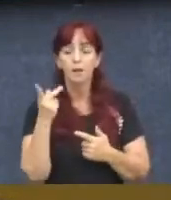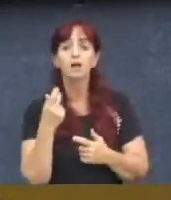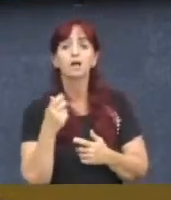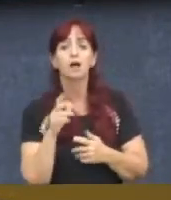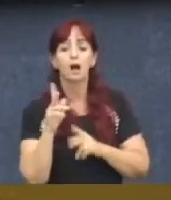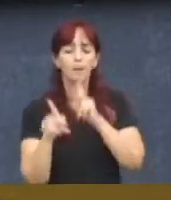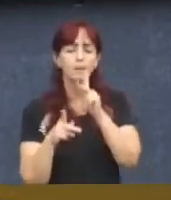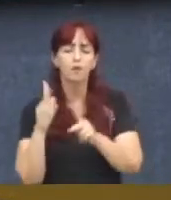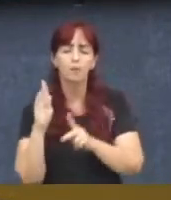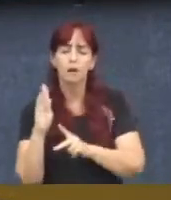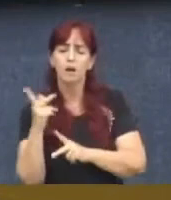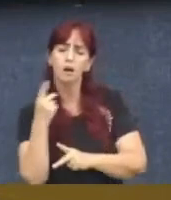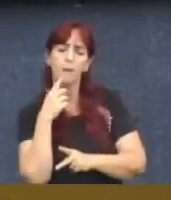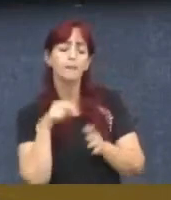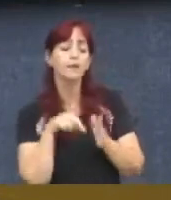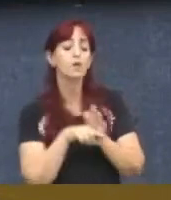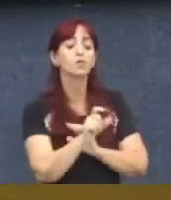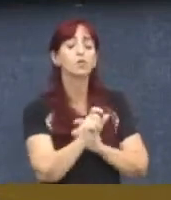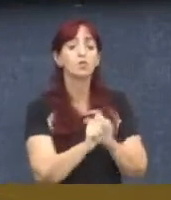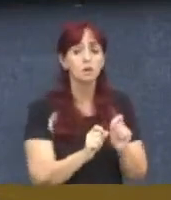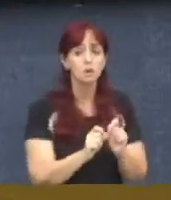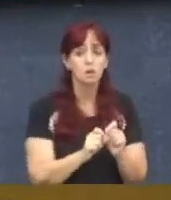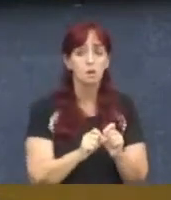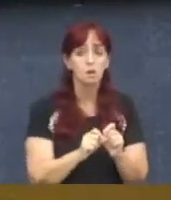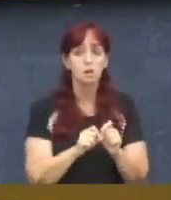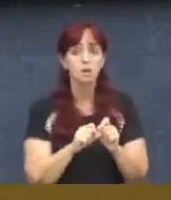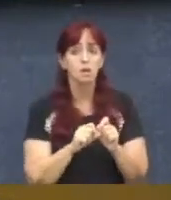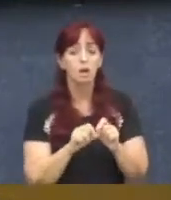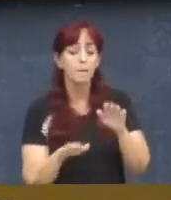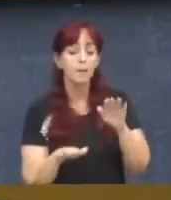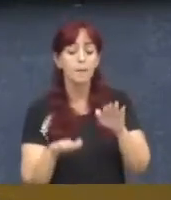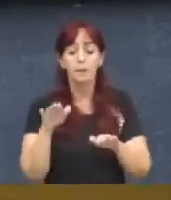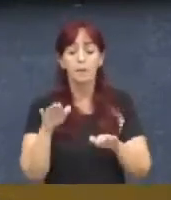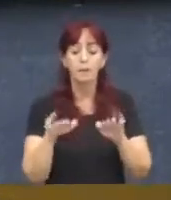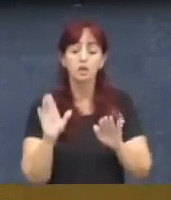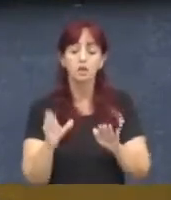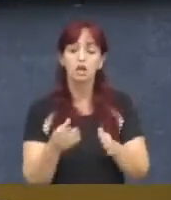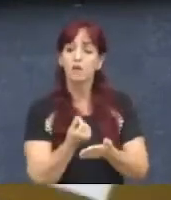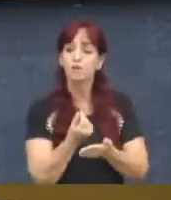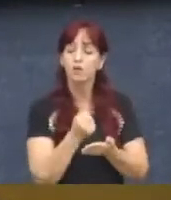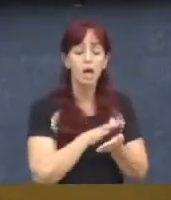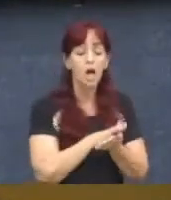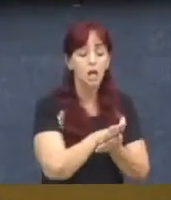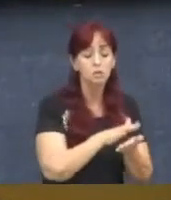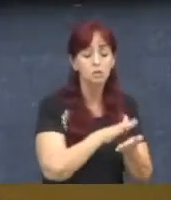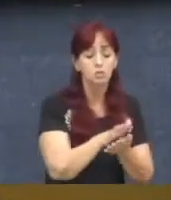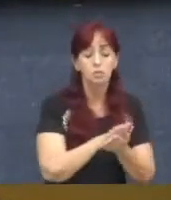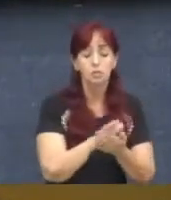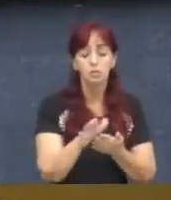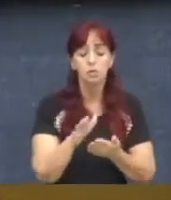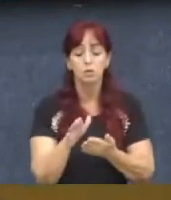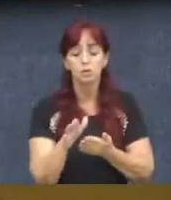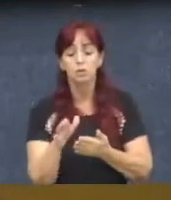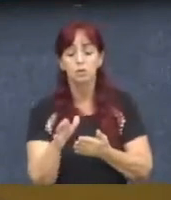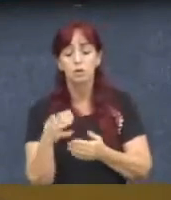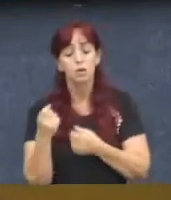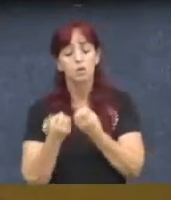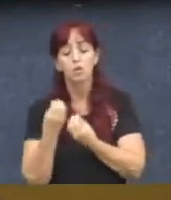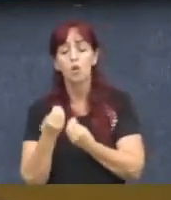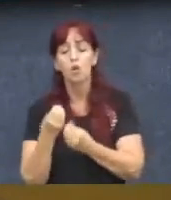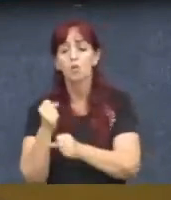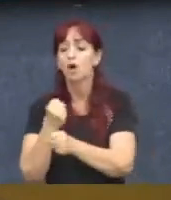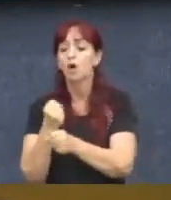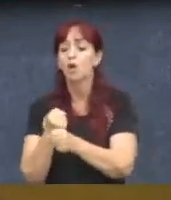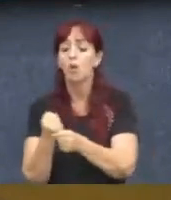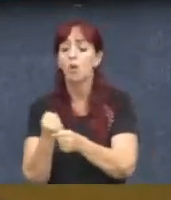é se é compatível o volume de dinheiro que já foi gasto com os resultados que a gente tem. Então, vamos com calma,